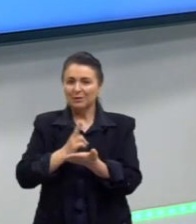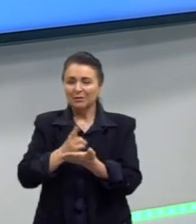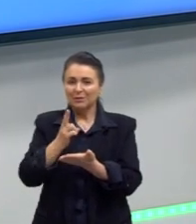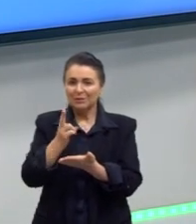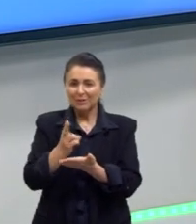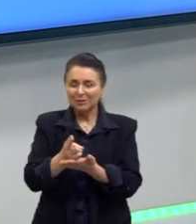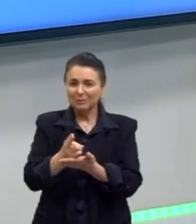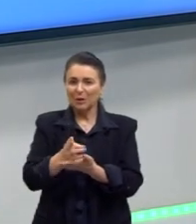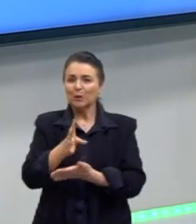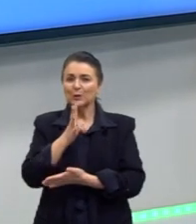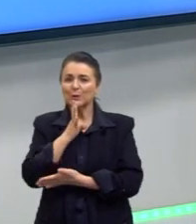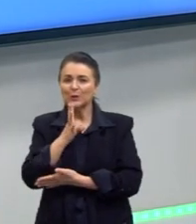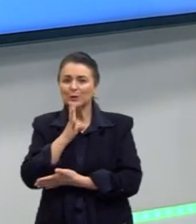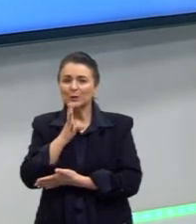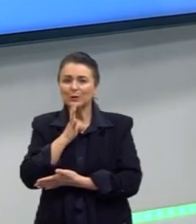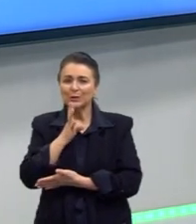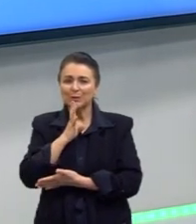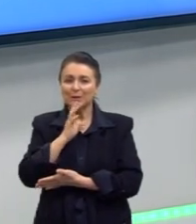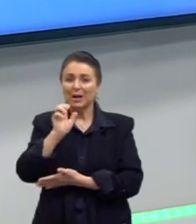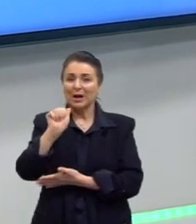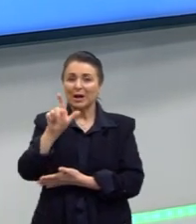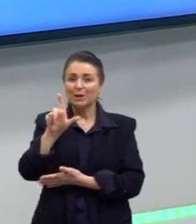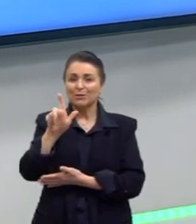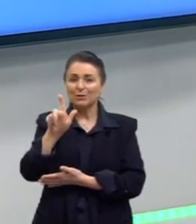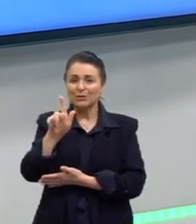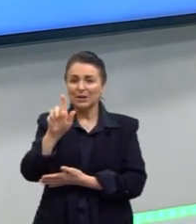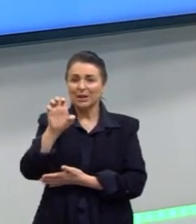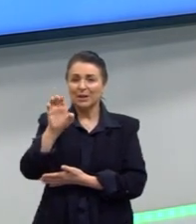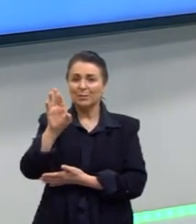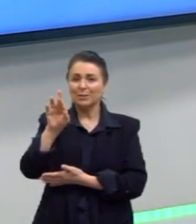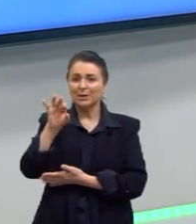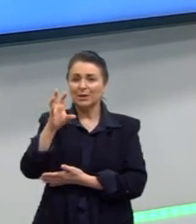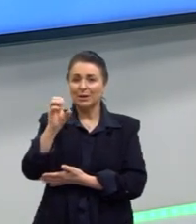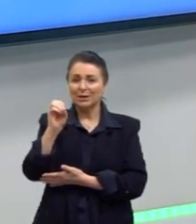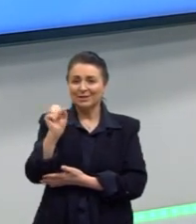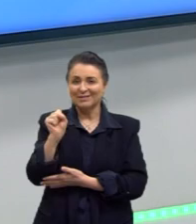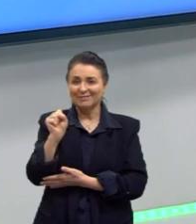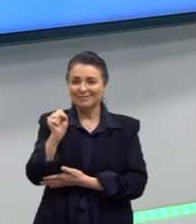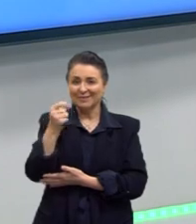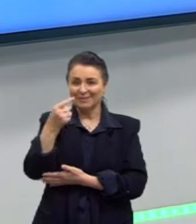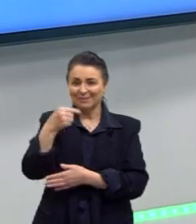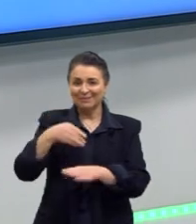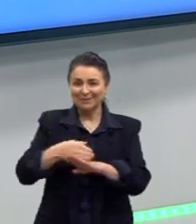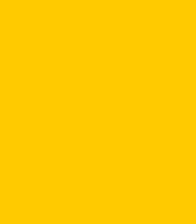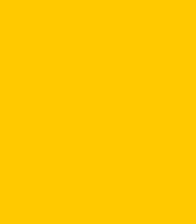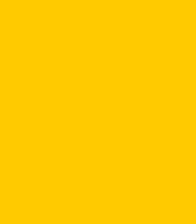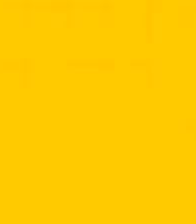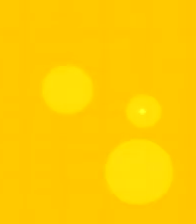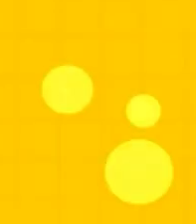aí nos nossos conhecimentos algébricos. Conto com vocês na próxima aula. Partiu passar!